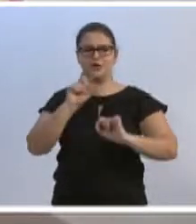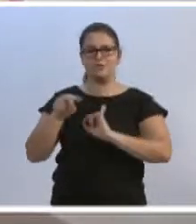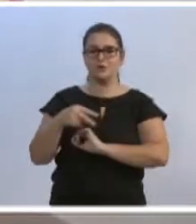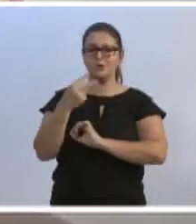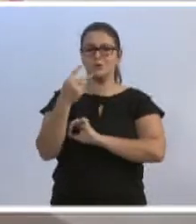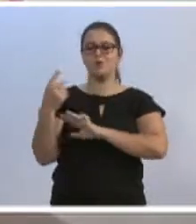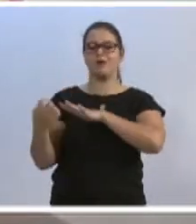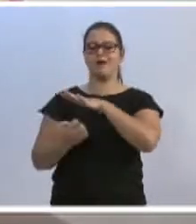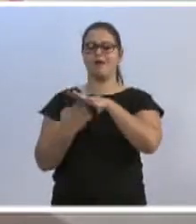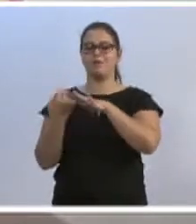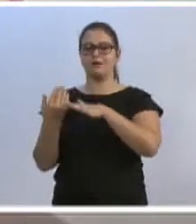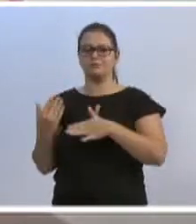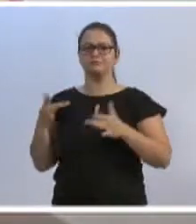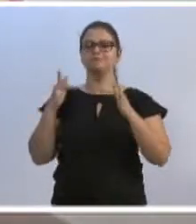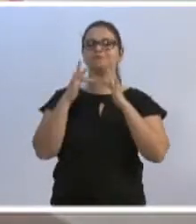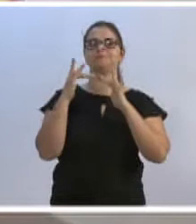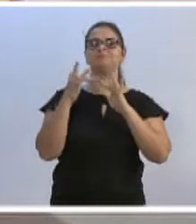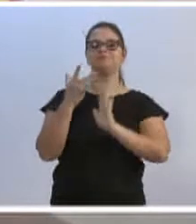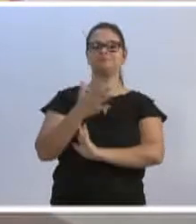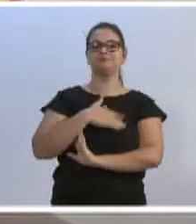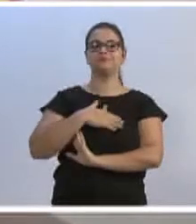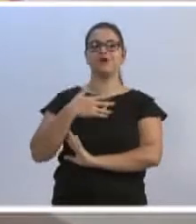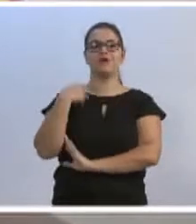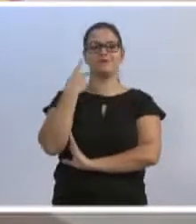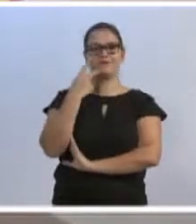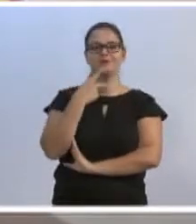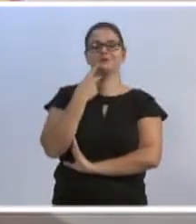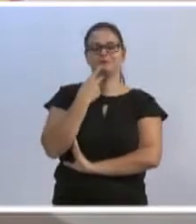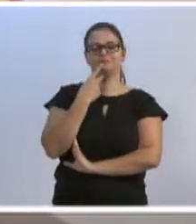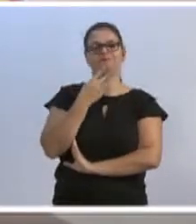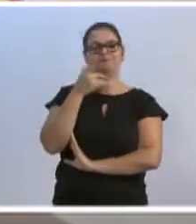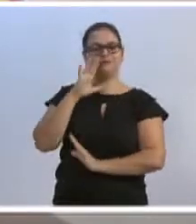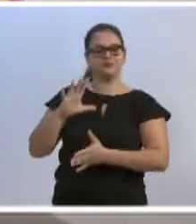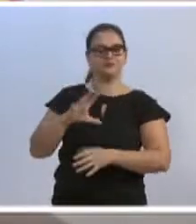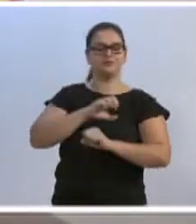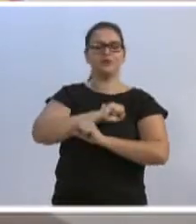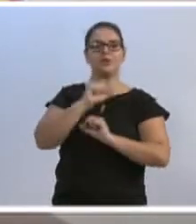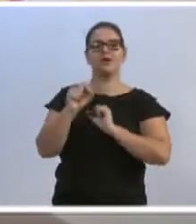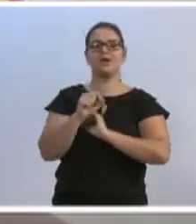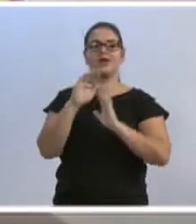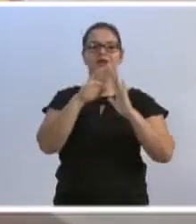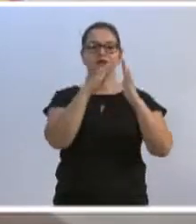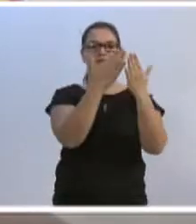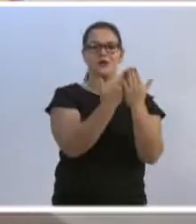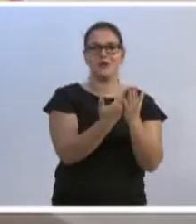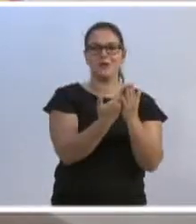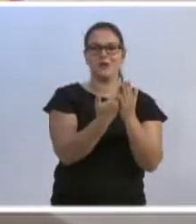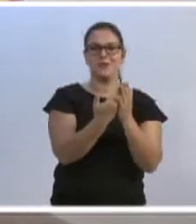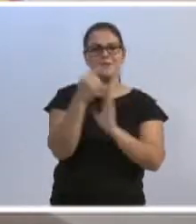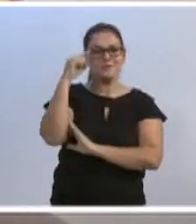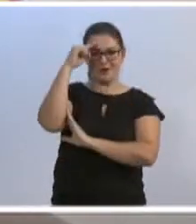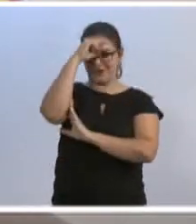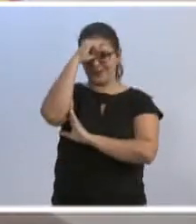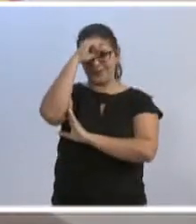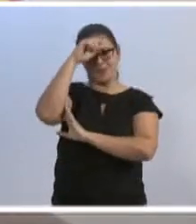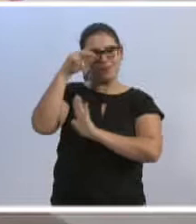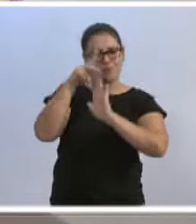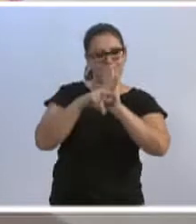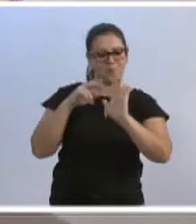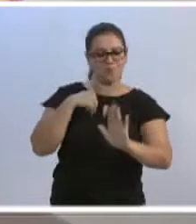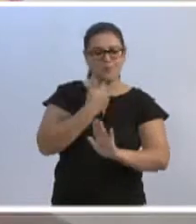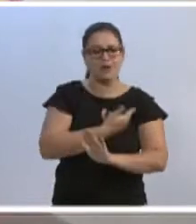empresas entraram em contato com este vereador para adotar a escola, presidente Marcos da Rosa. Um projeto nosso,